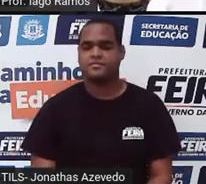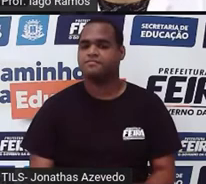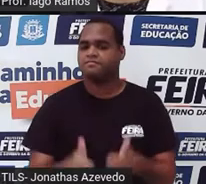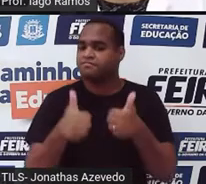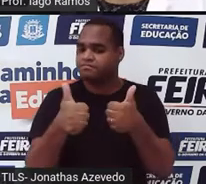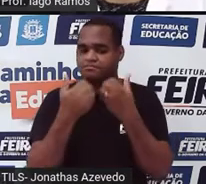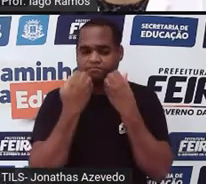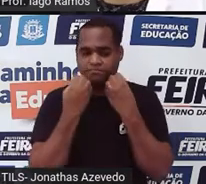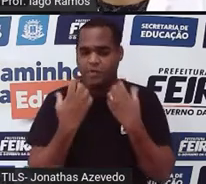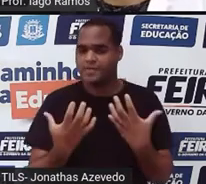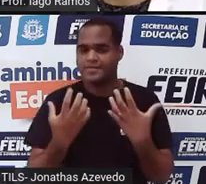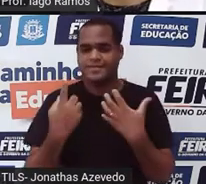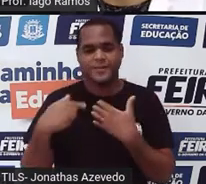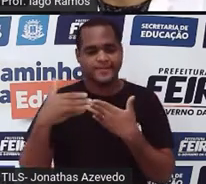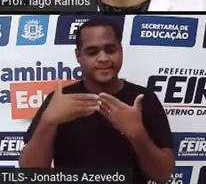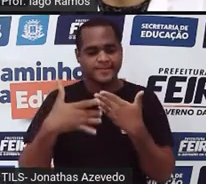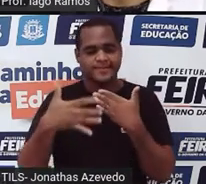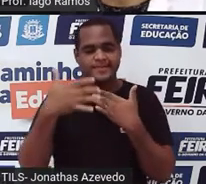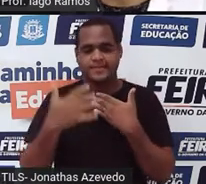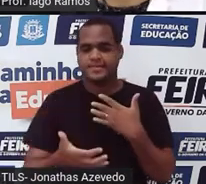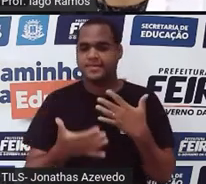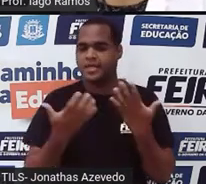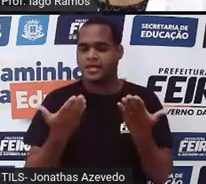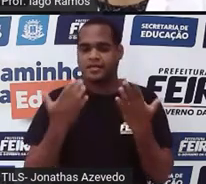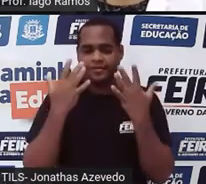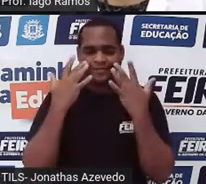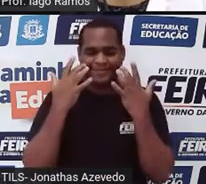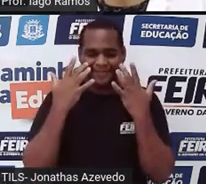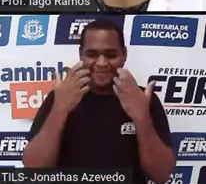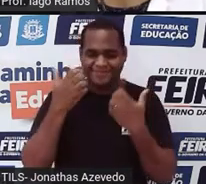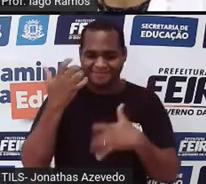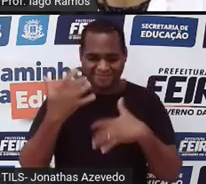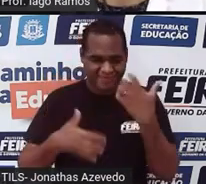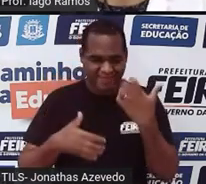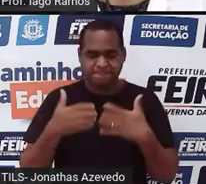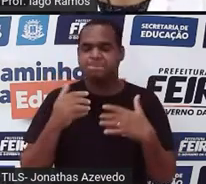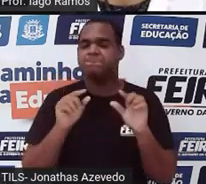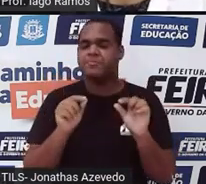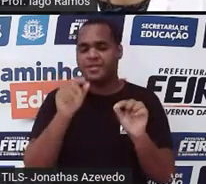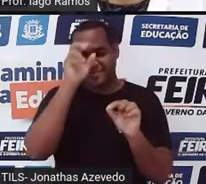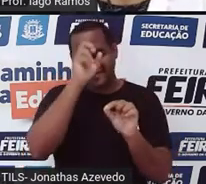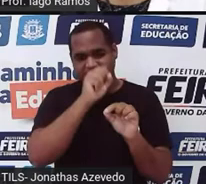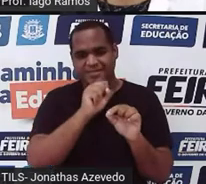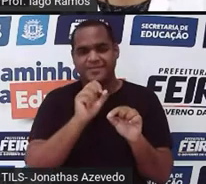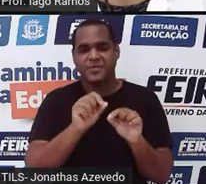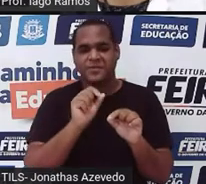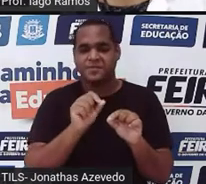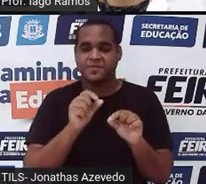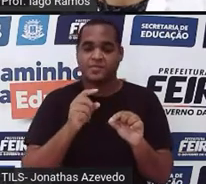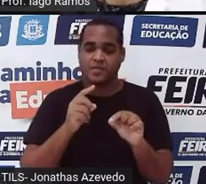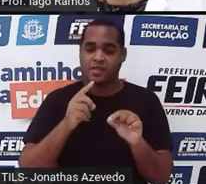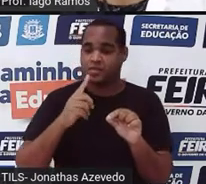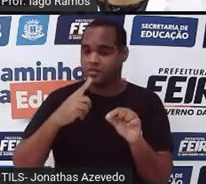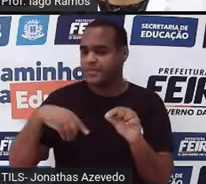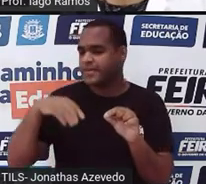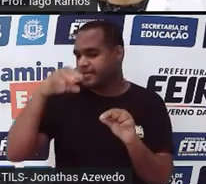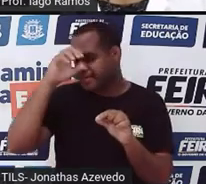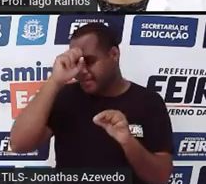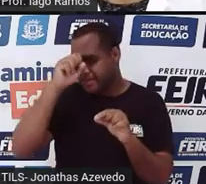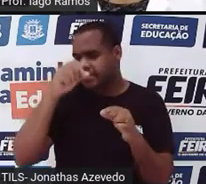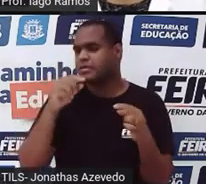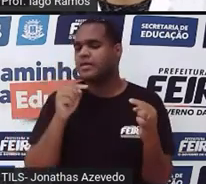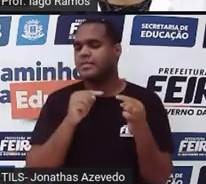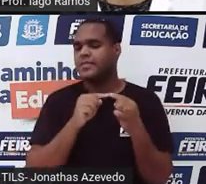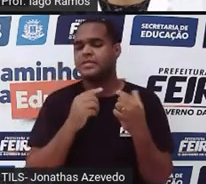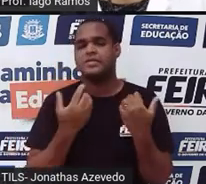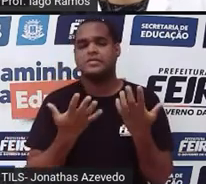então passado esse momento de apresentação, o é que a gente vai aprender? Bom, o a gente vai aprender tem a